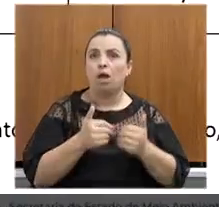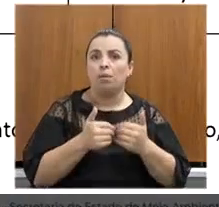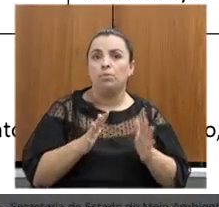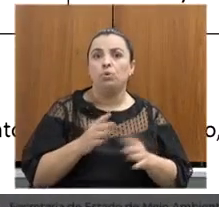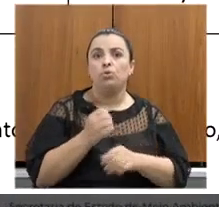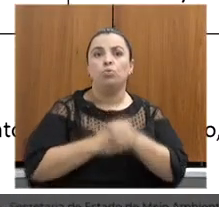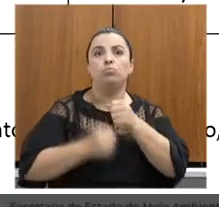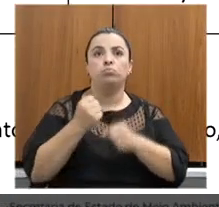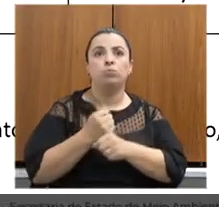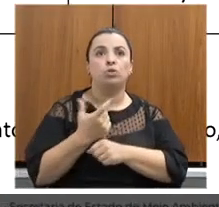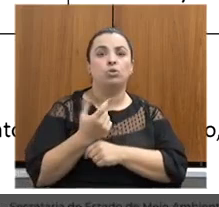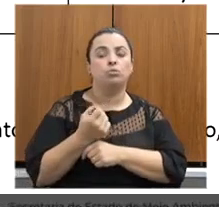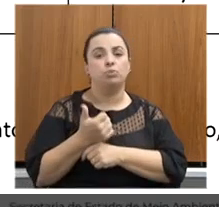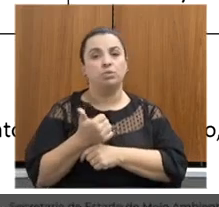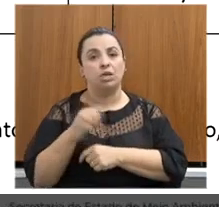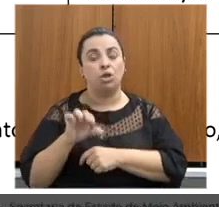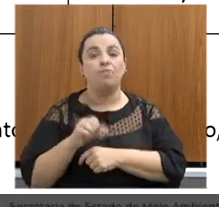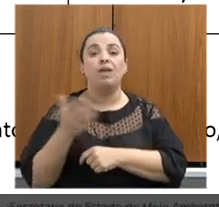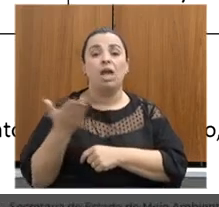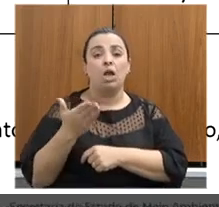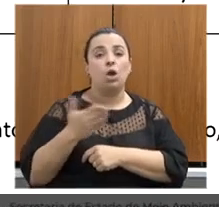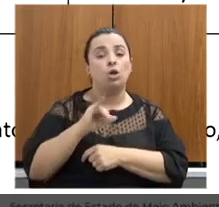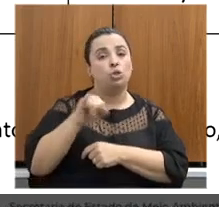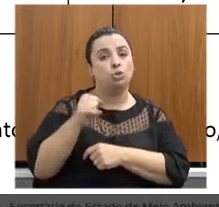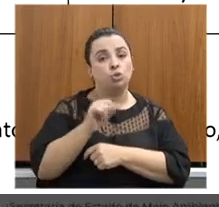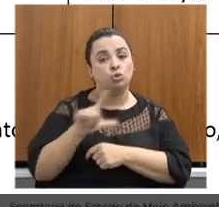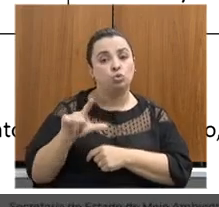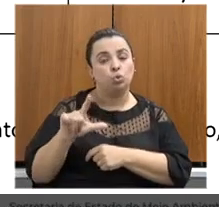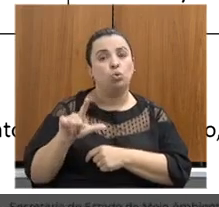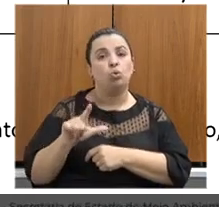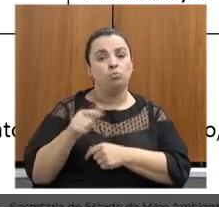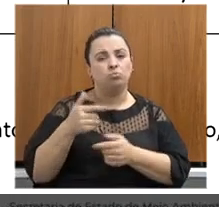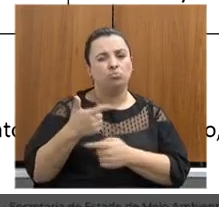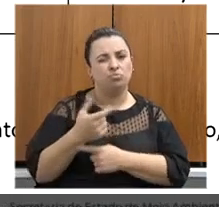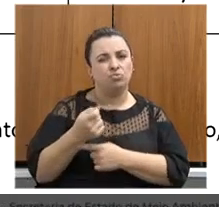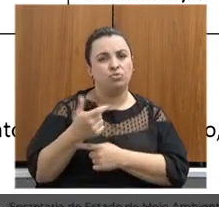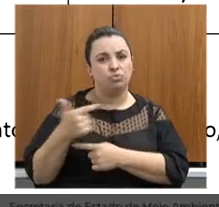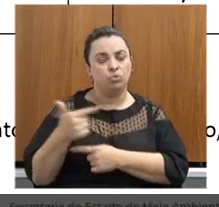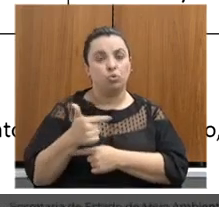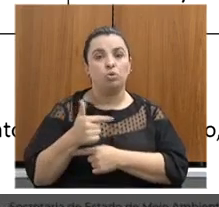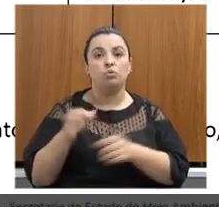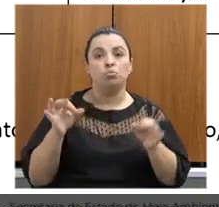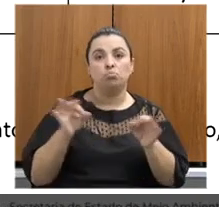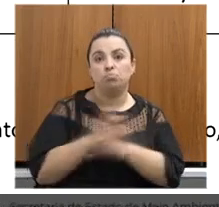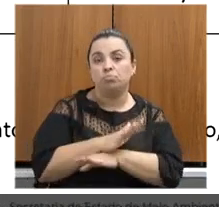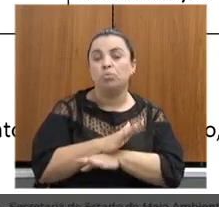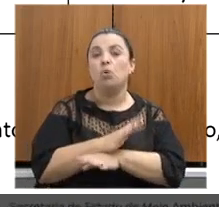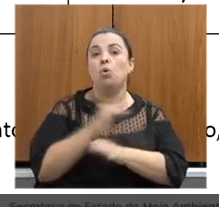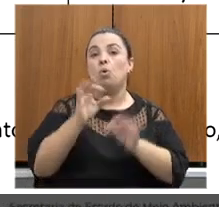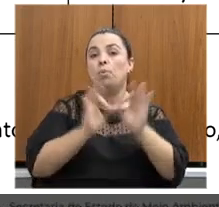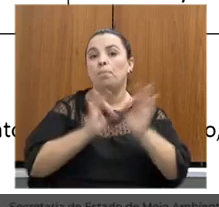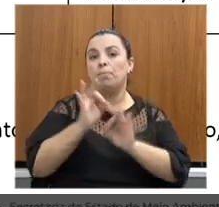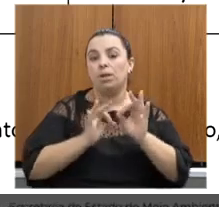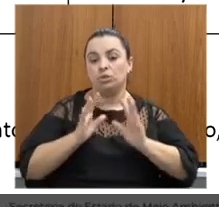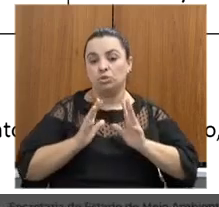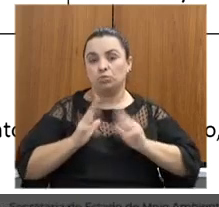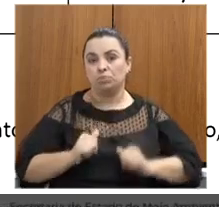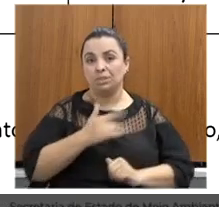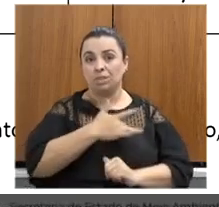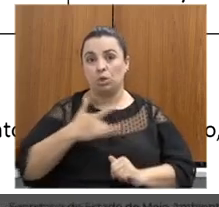concluindo agora, em julho de 2022, o Plano Estadual de Saneamento Básico, uma obrigação legal desde 1914,